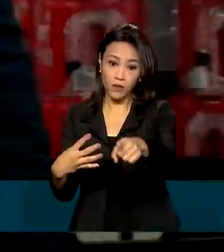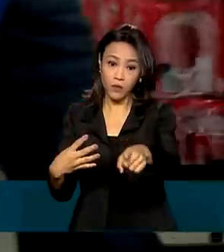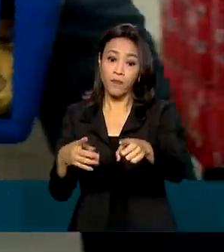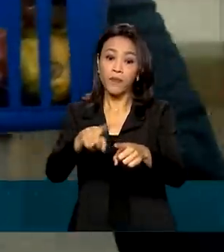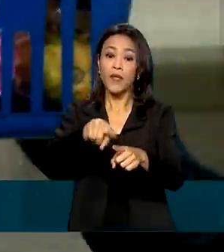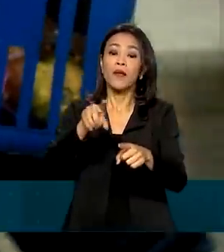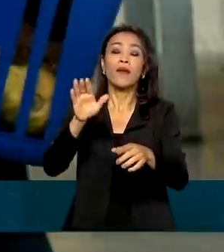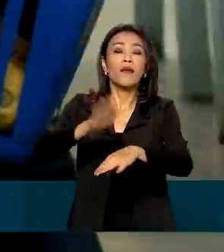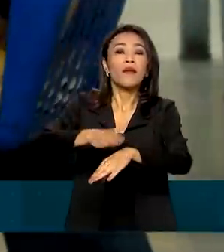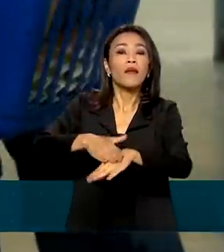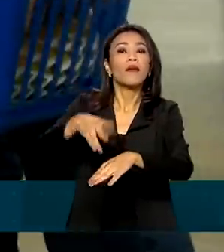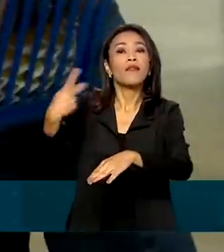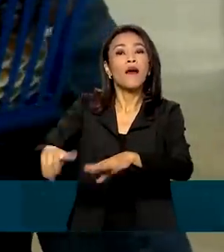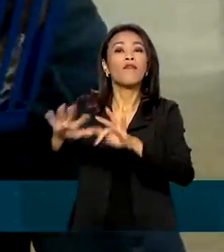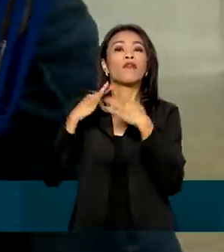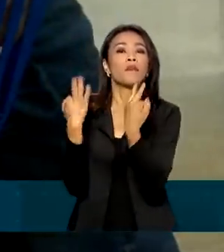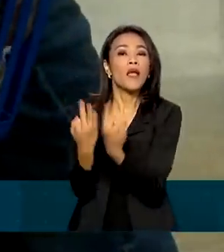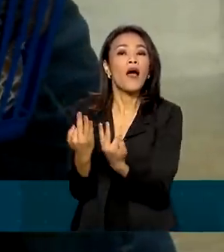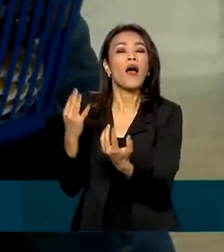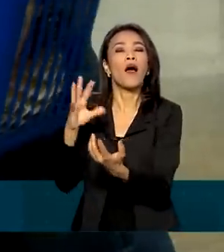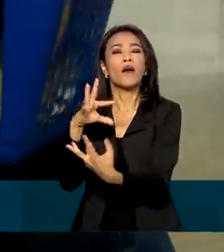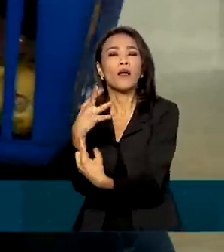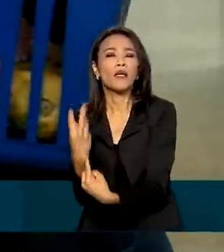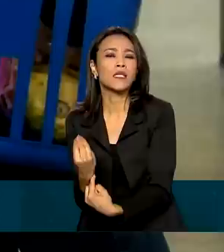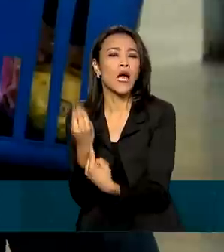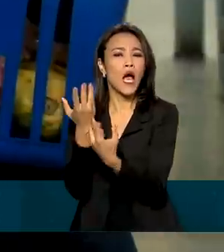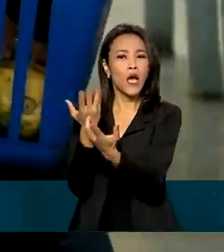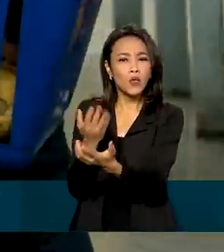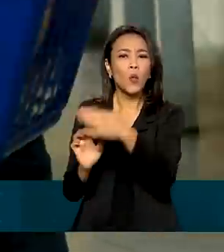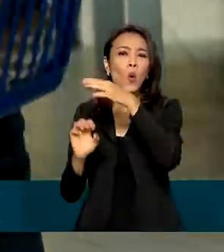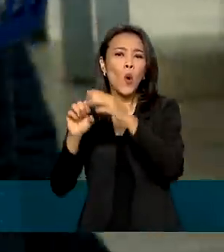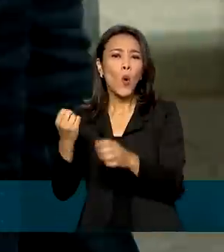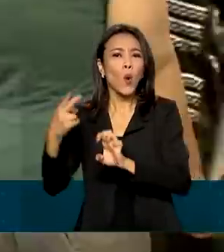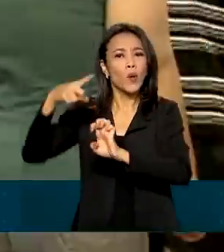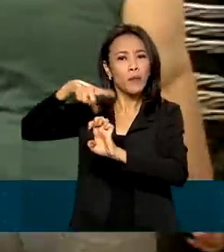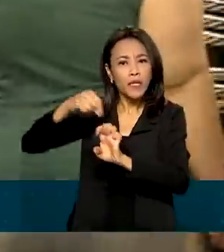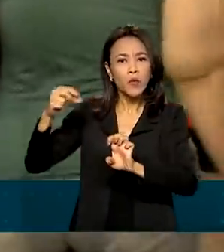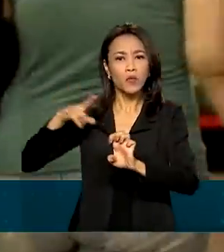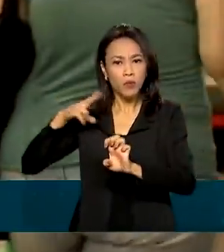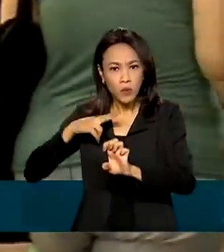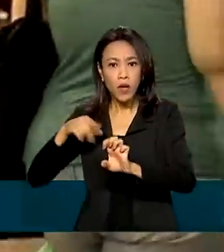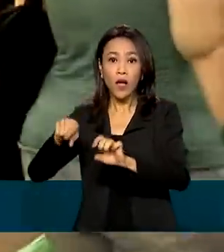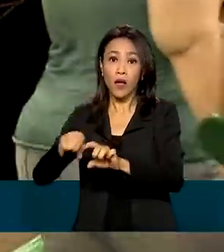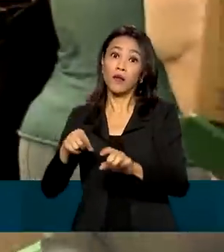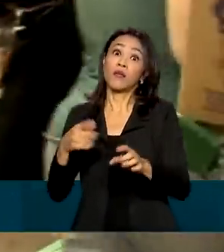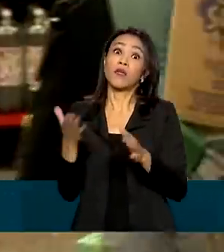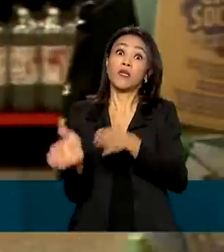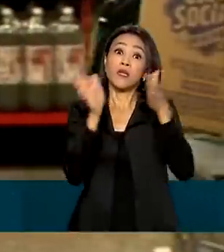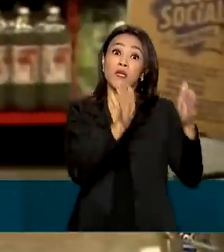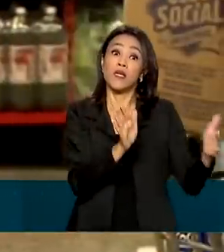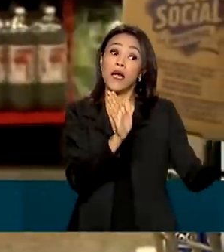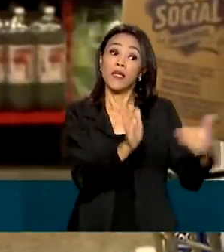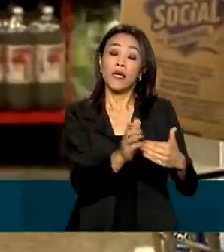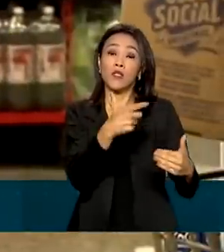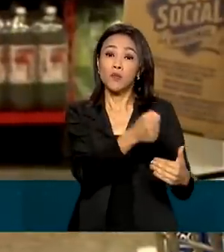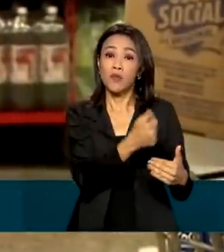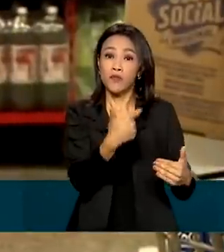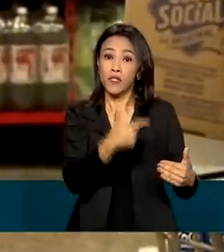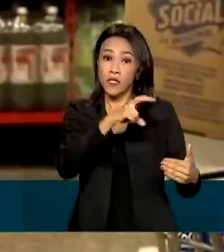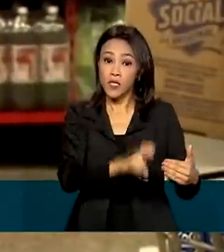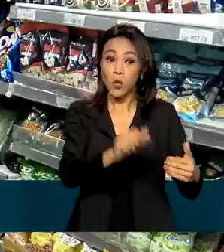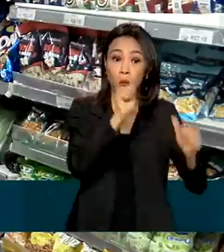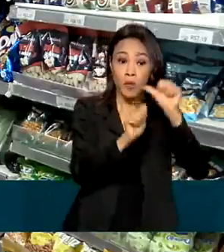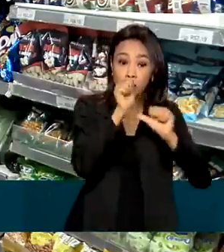fabricados na agricultura familiar ou por microempreendedores individuais. E até 2025, para bebidas